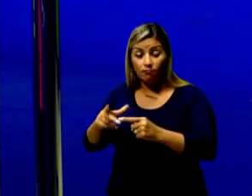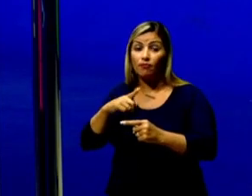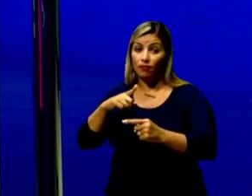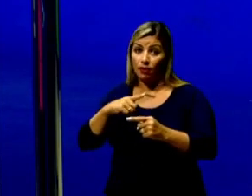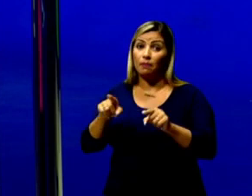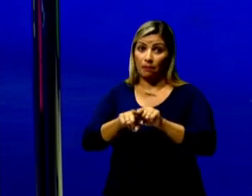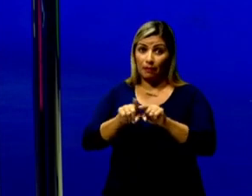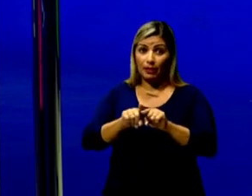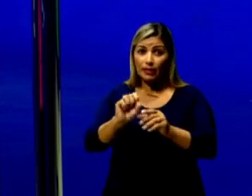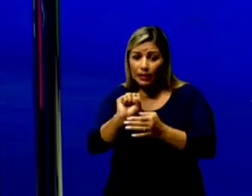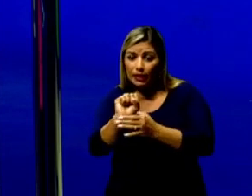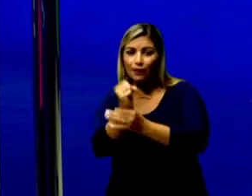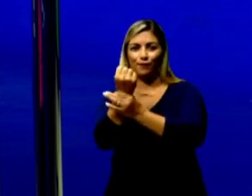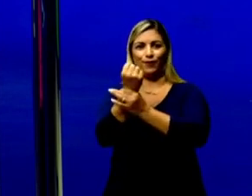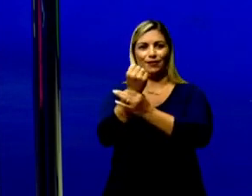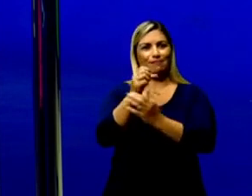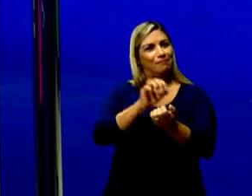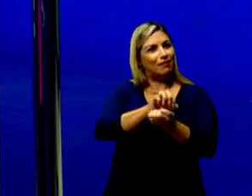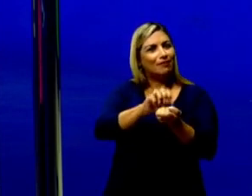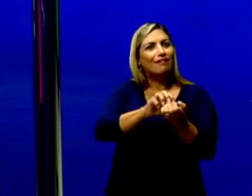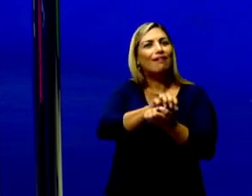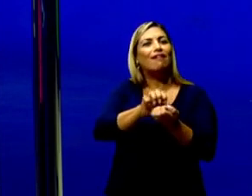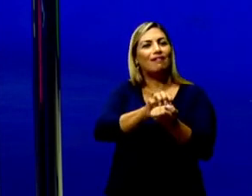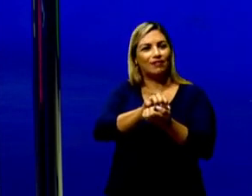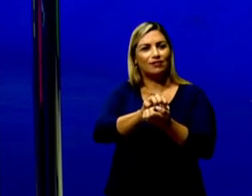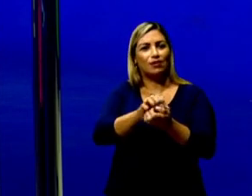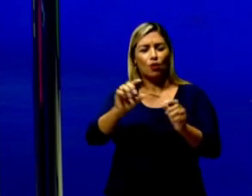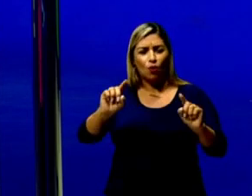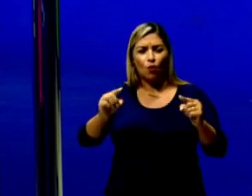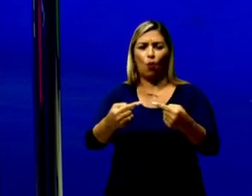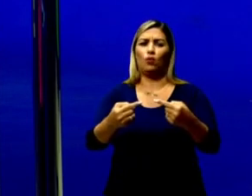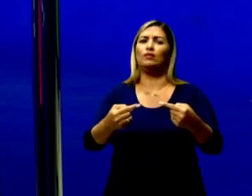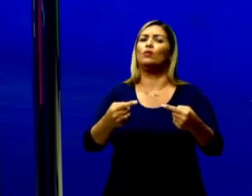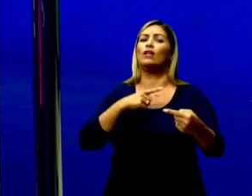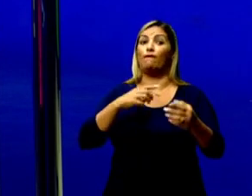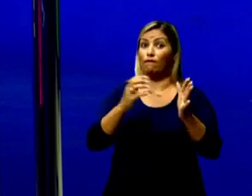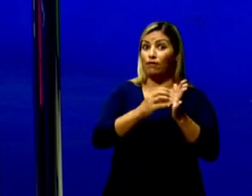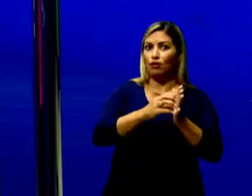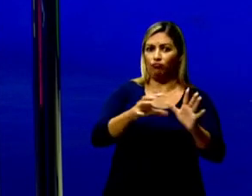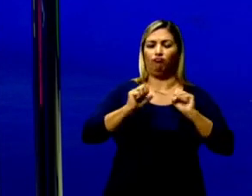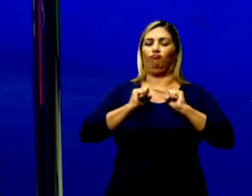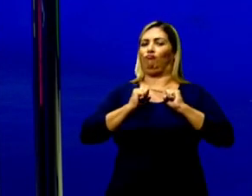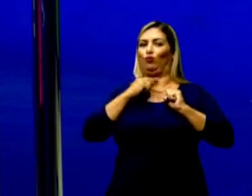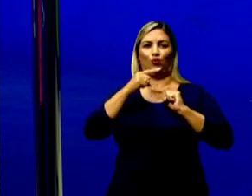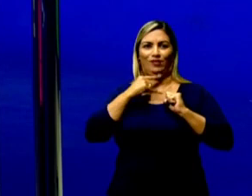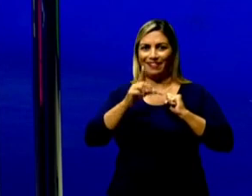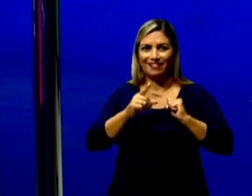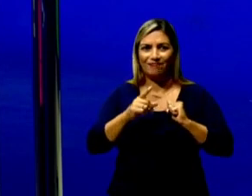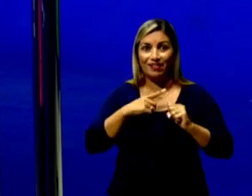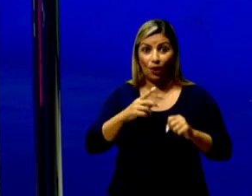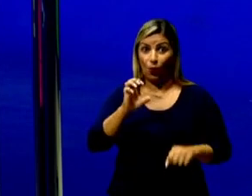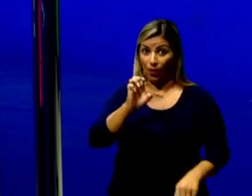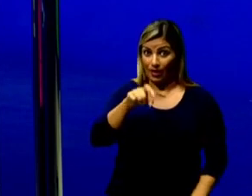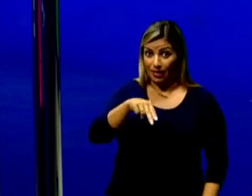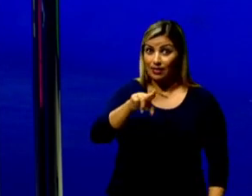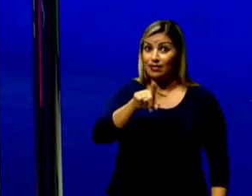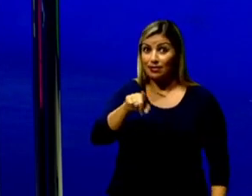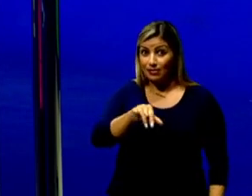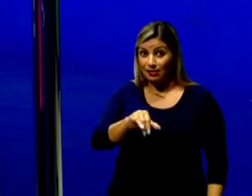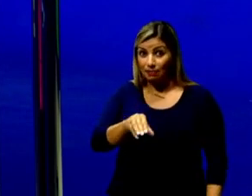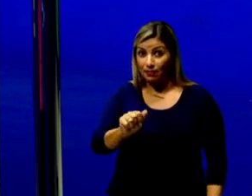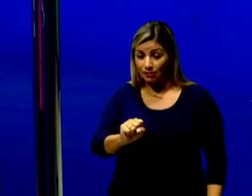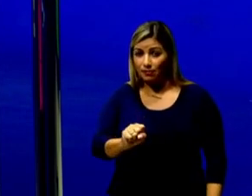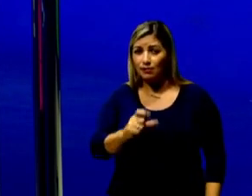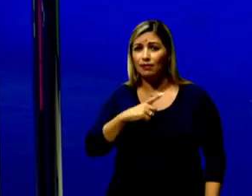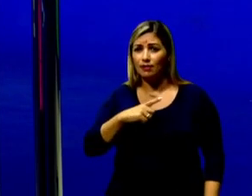mecanismos de defesa das bactérias contra a infecção de vírus. Pois essas enzimas identificam,